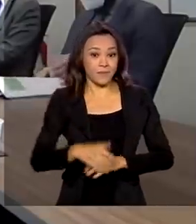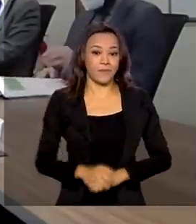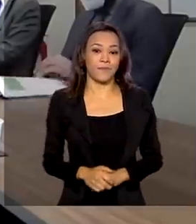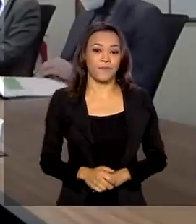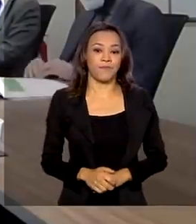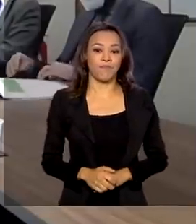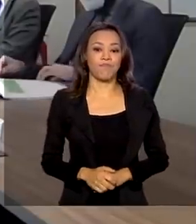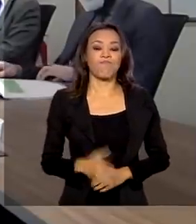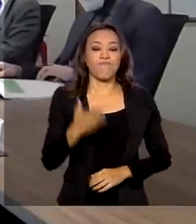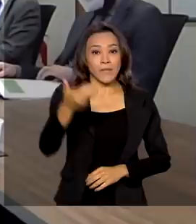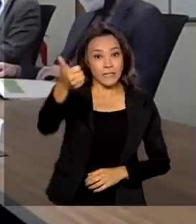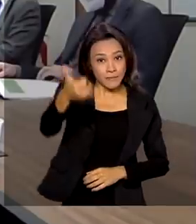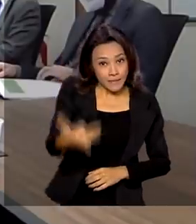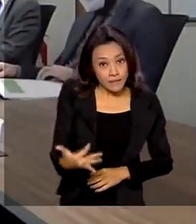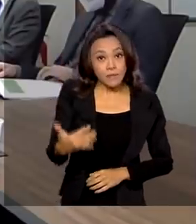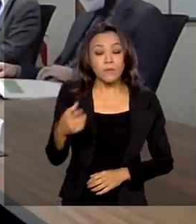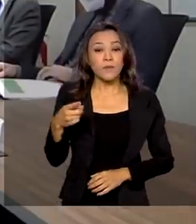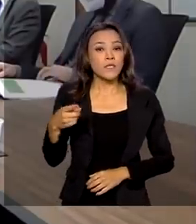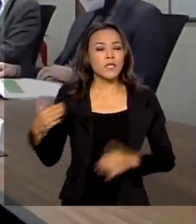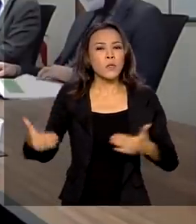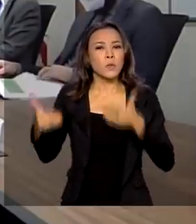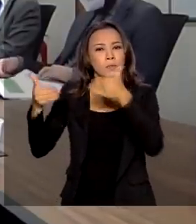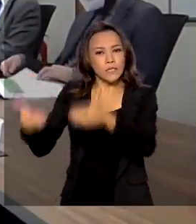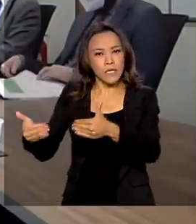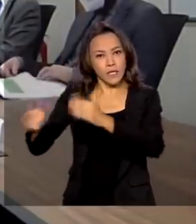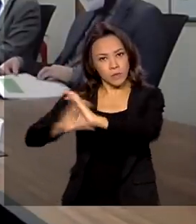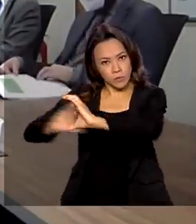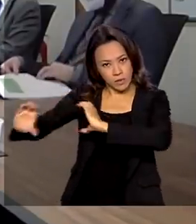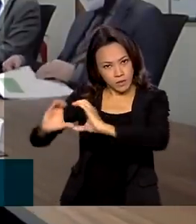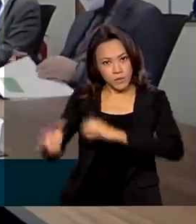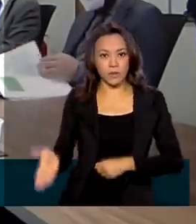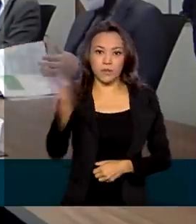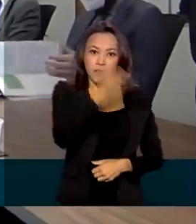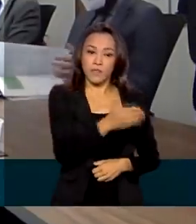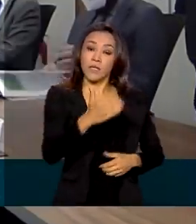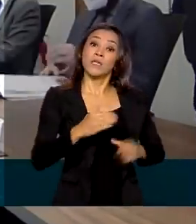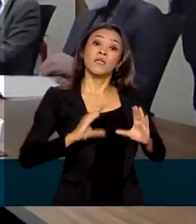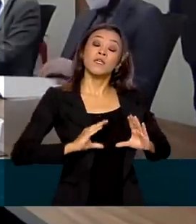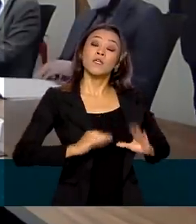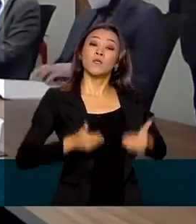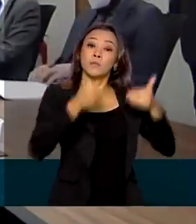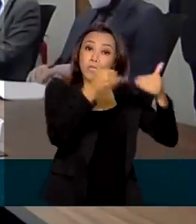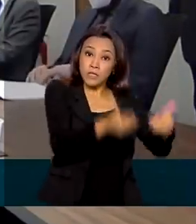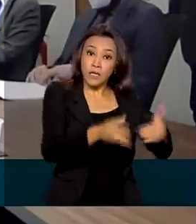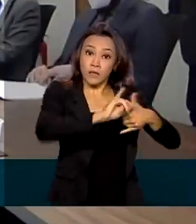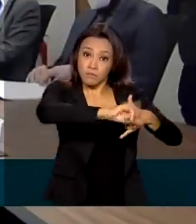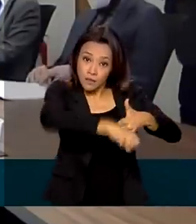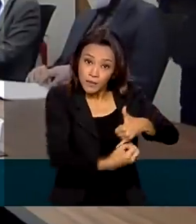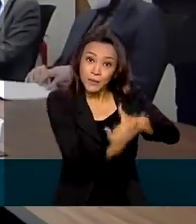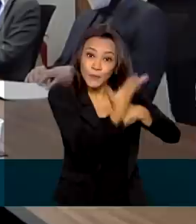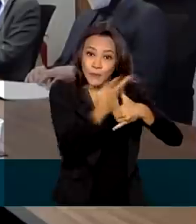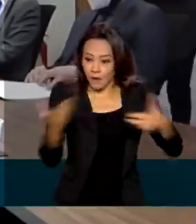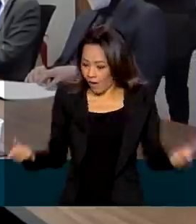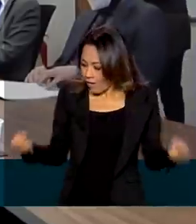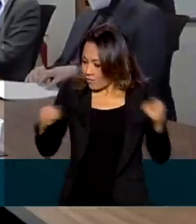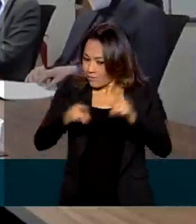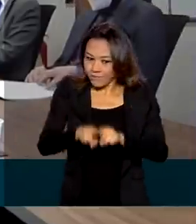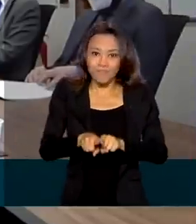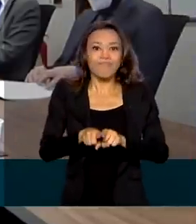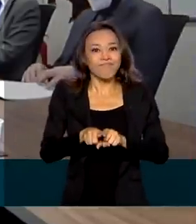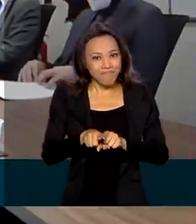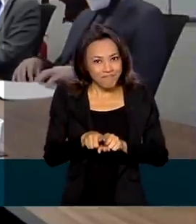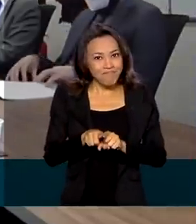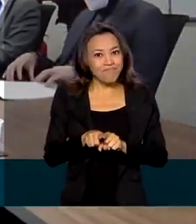Ministério das Comunicações e o Ministério da Agricultura se tornam um só, é uma sinergia muito grande, porque nós vimos